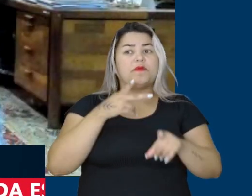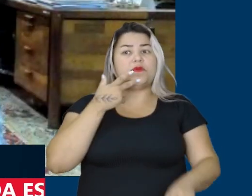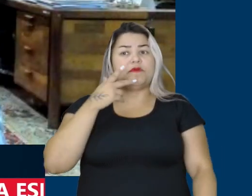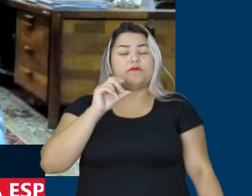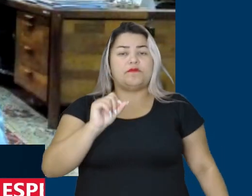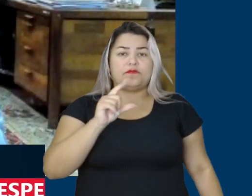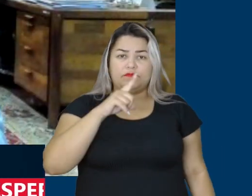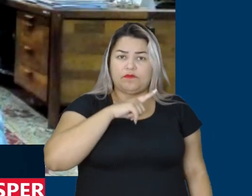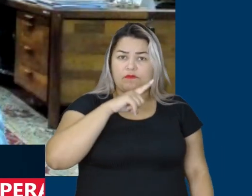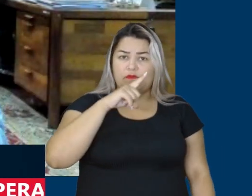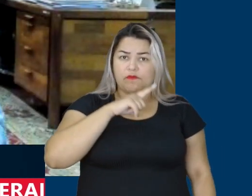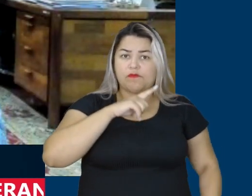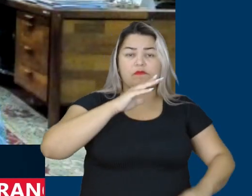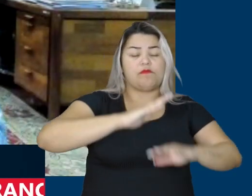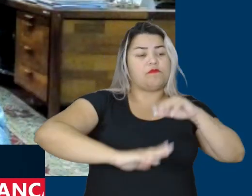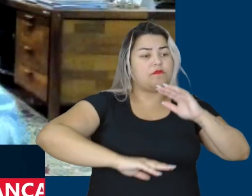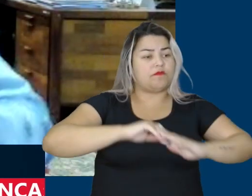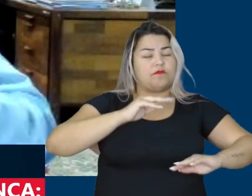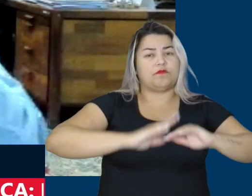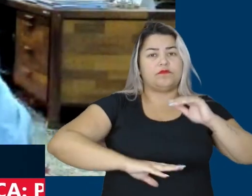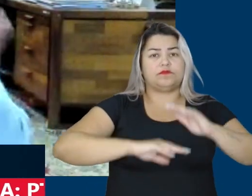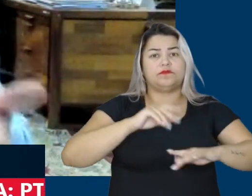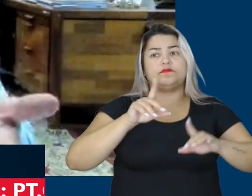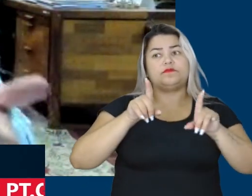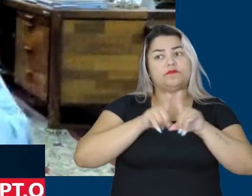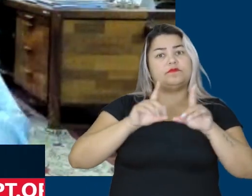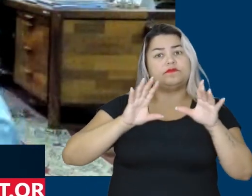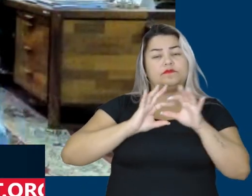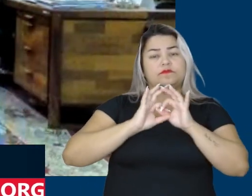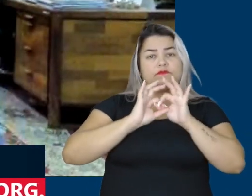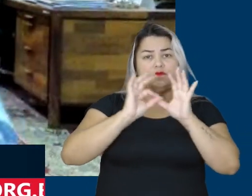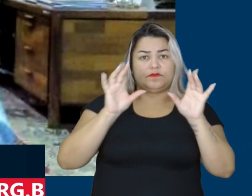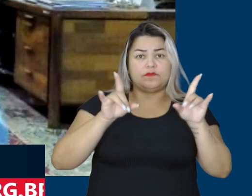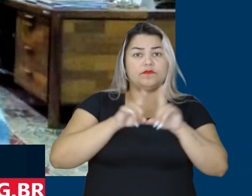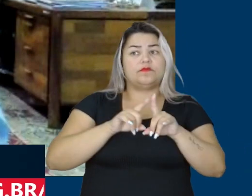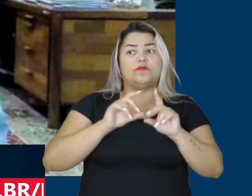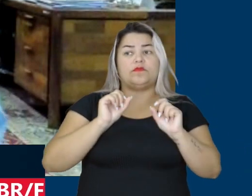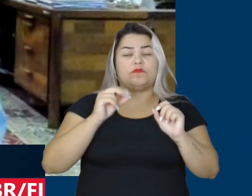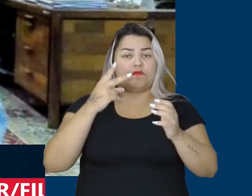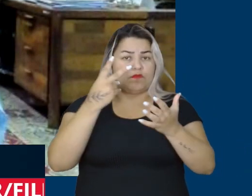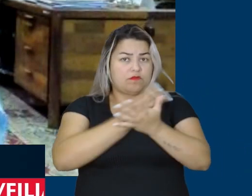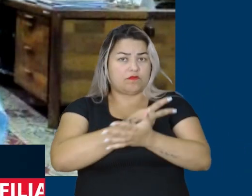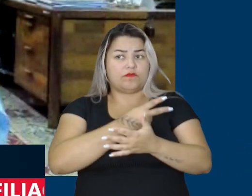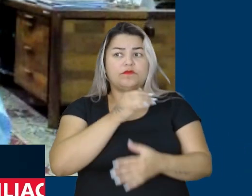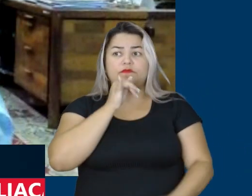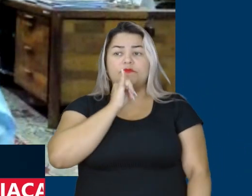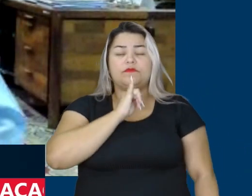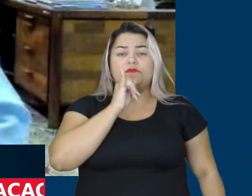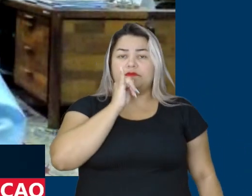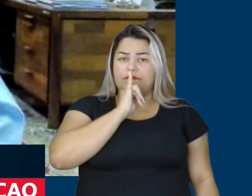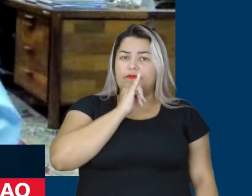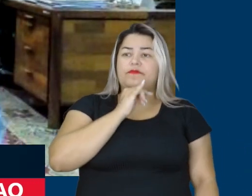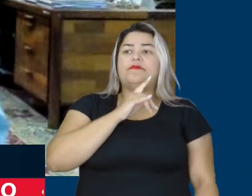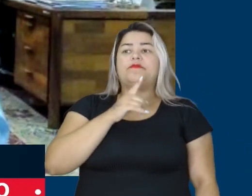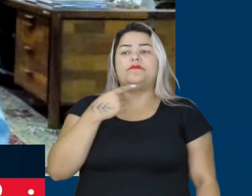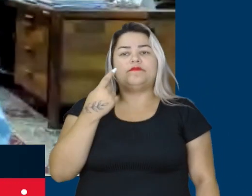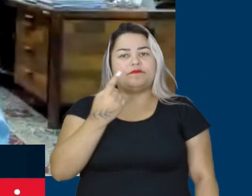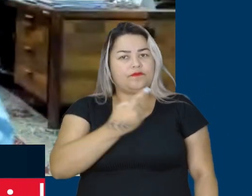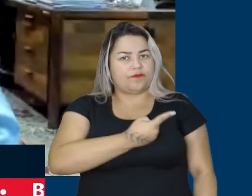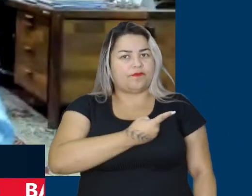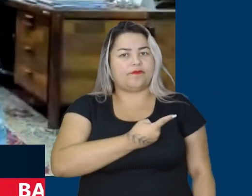tenhamos profissionais gabaritados à disposição das vagas quando surgem. Por exemplo, nós estamos com um plano